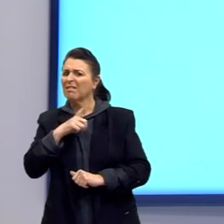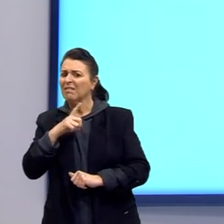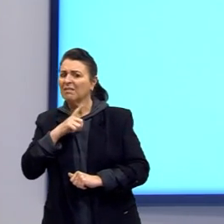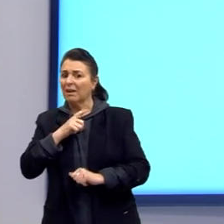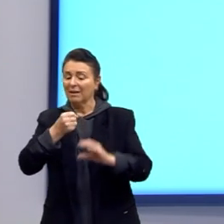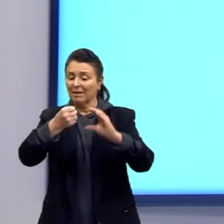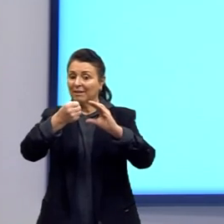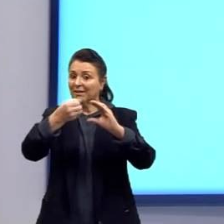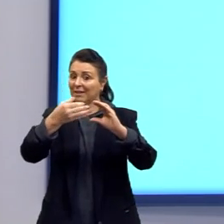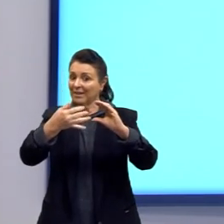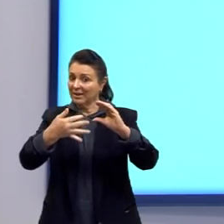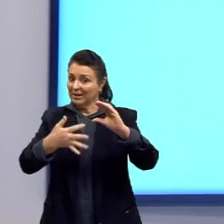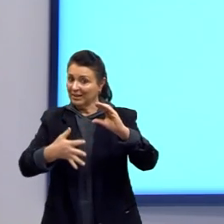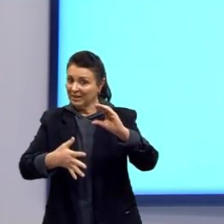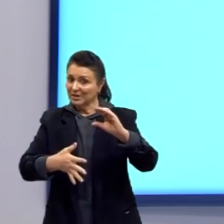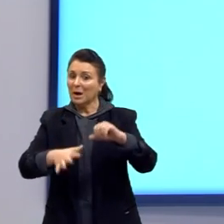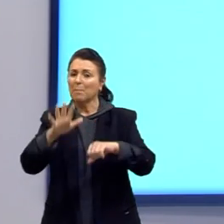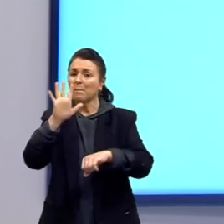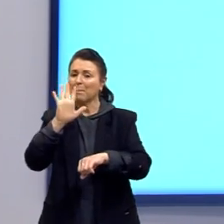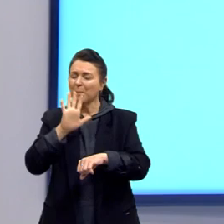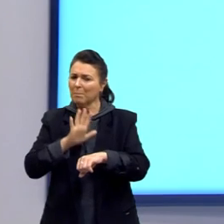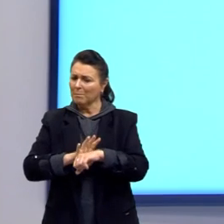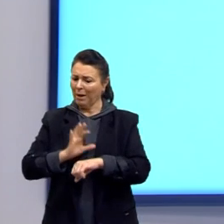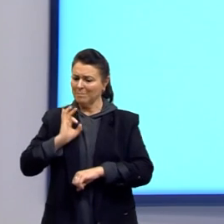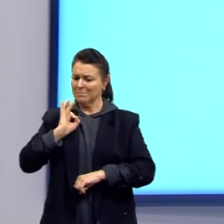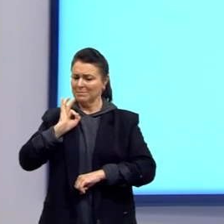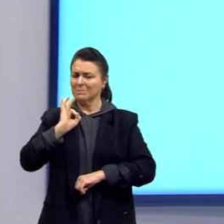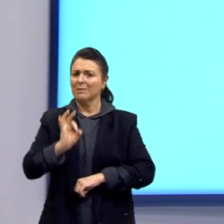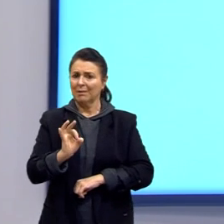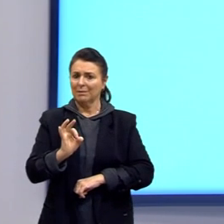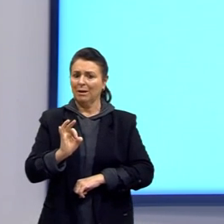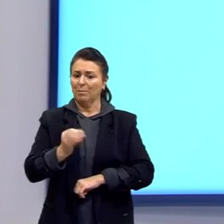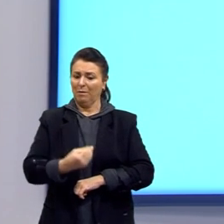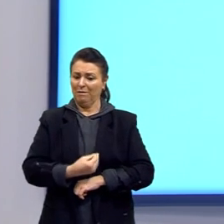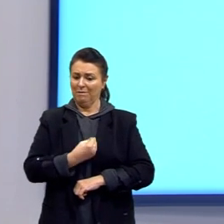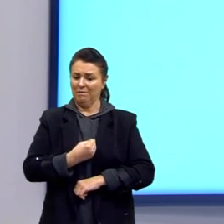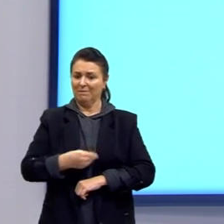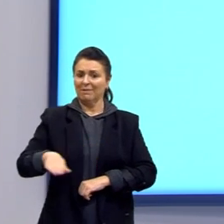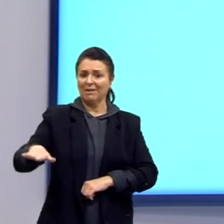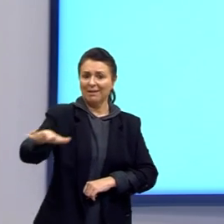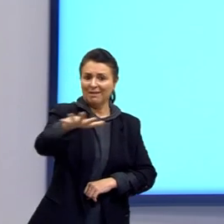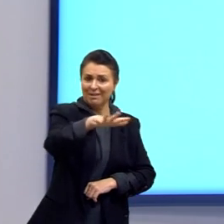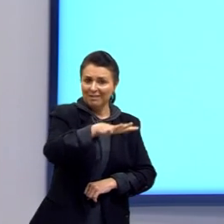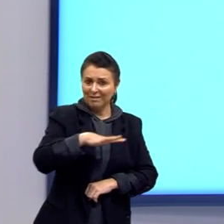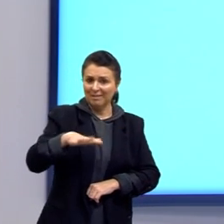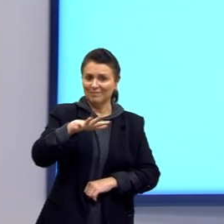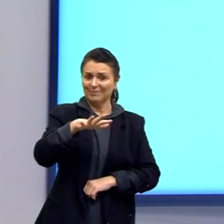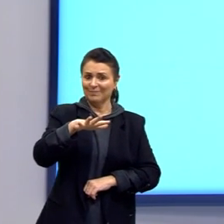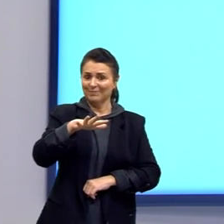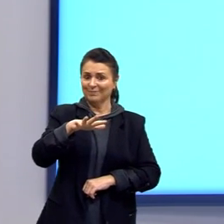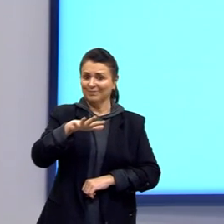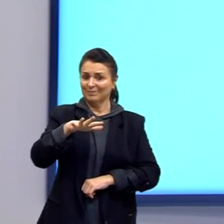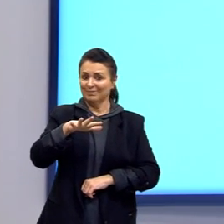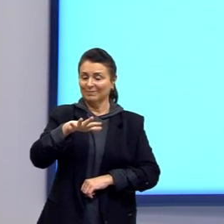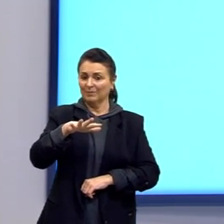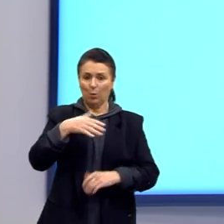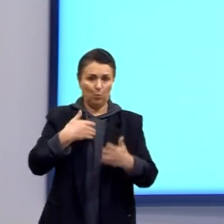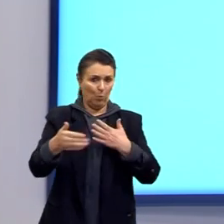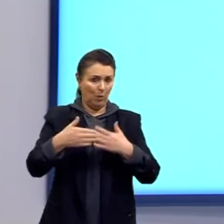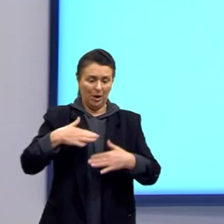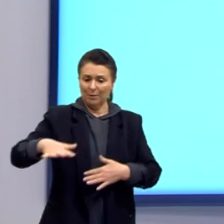características mais apropriadas. para um ambiente, um determinado ambiente,